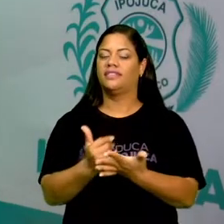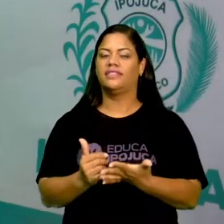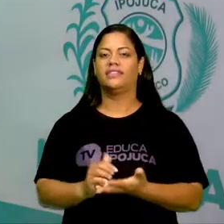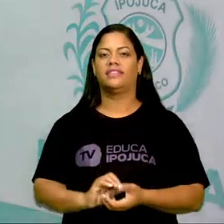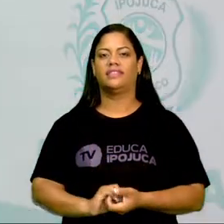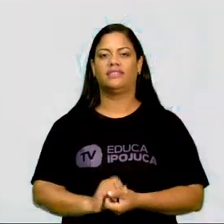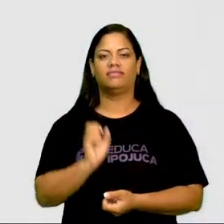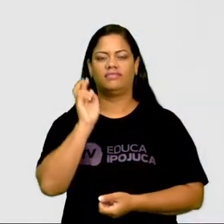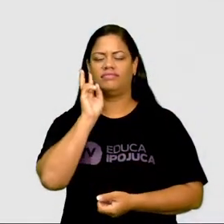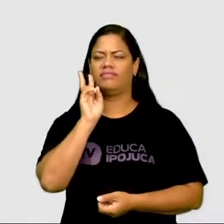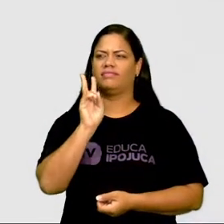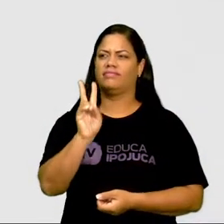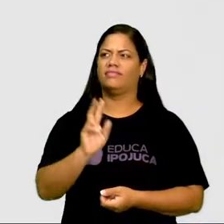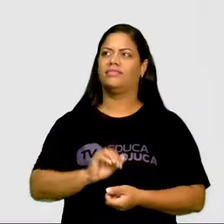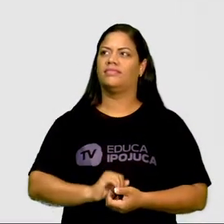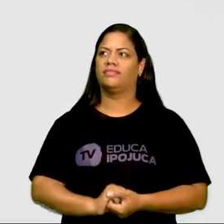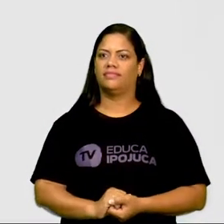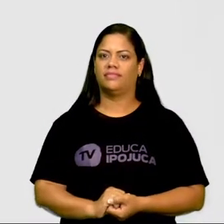Aí temos aí, ó,